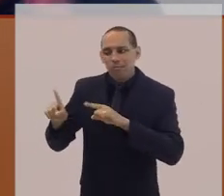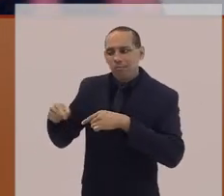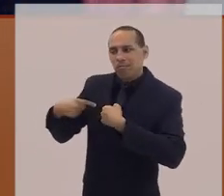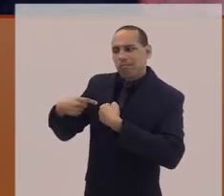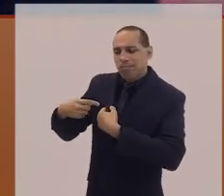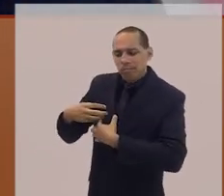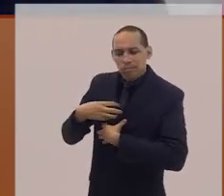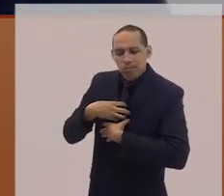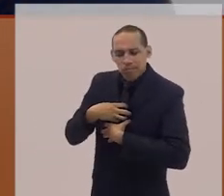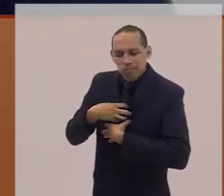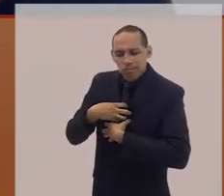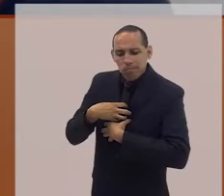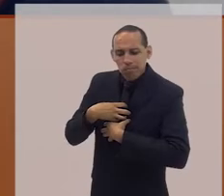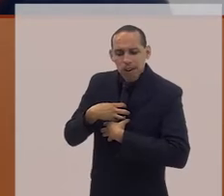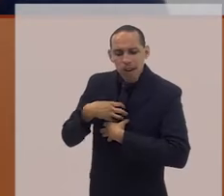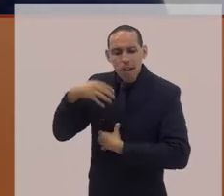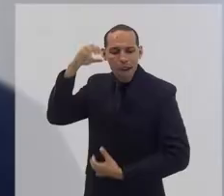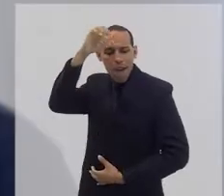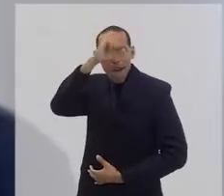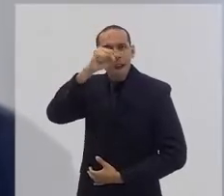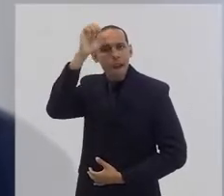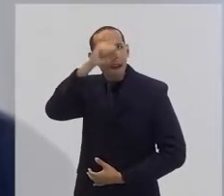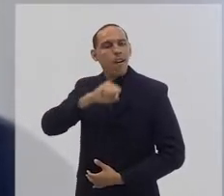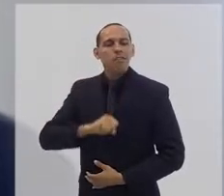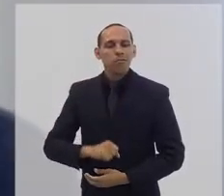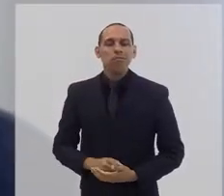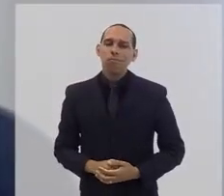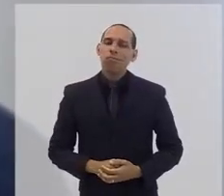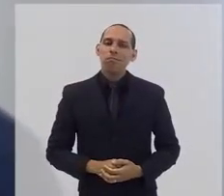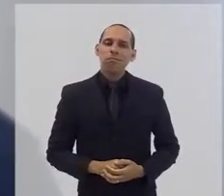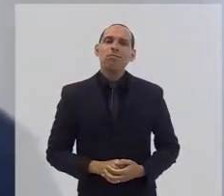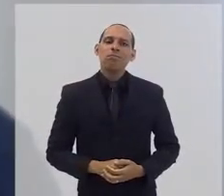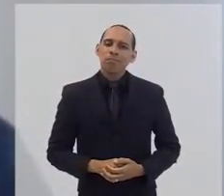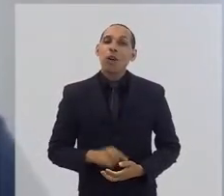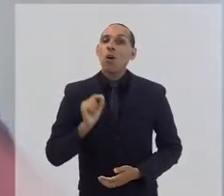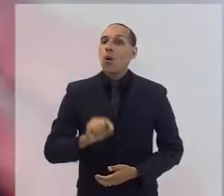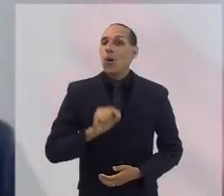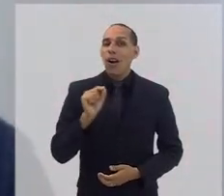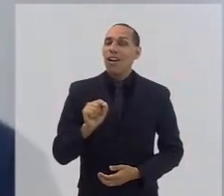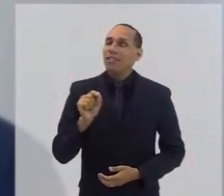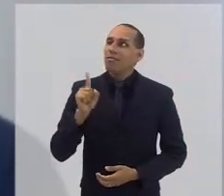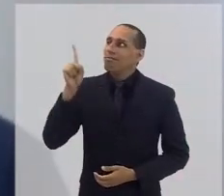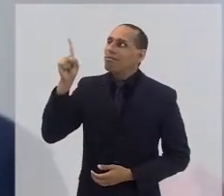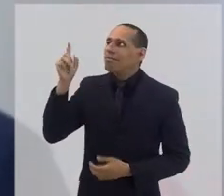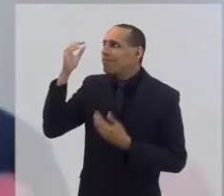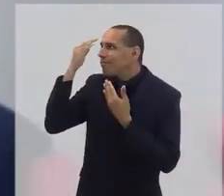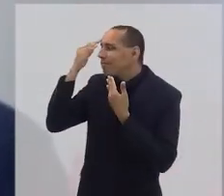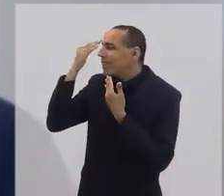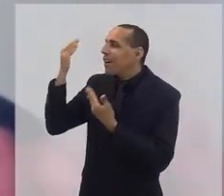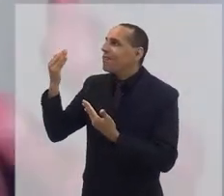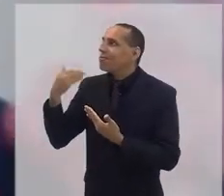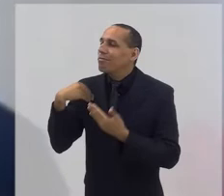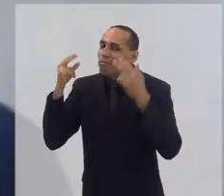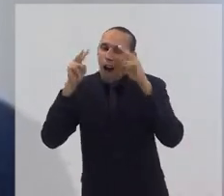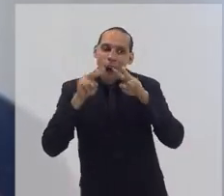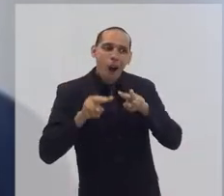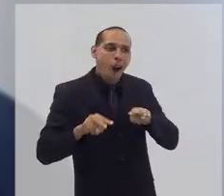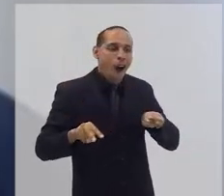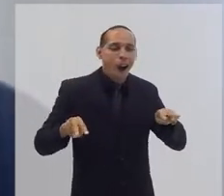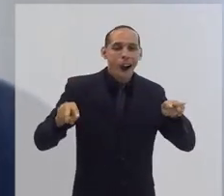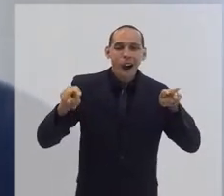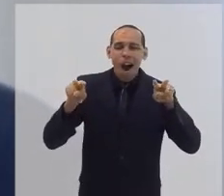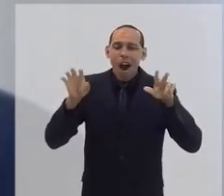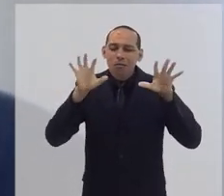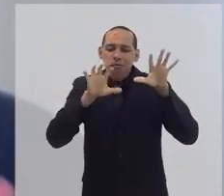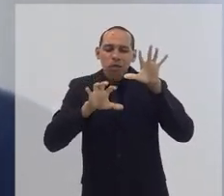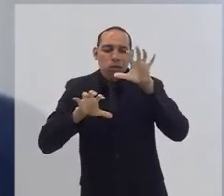a agradecer a Deus pela visão que eu tinha, mesmo turva, mesmo embaçada, Enfim,